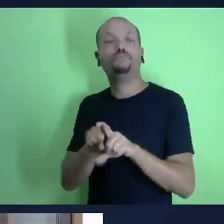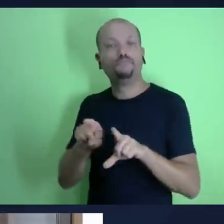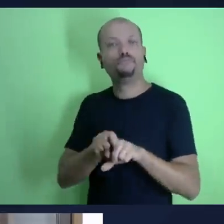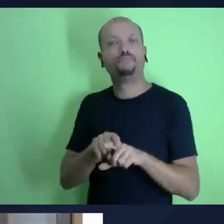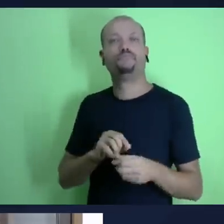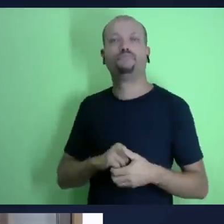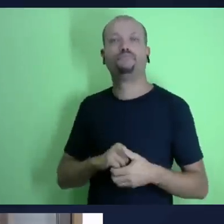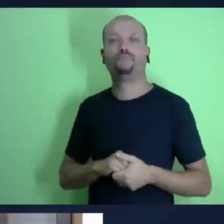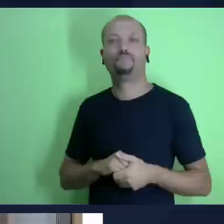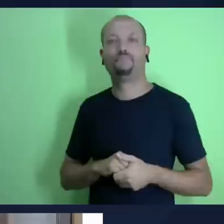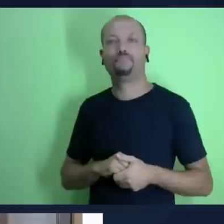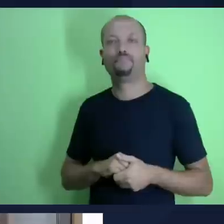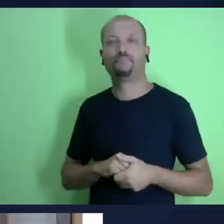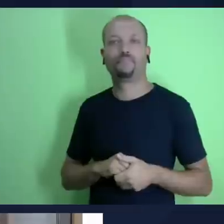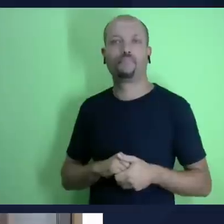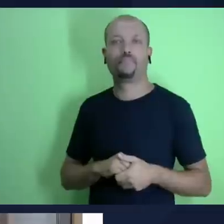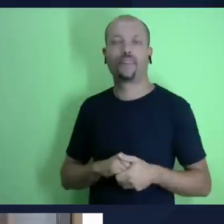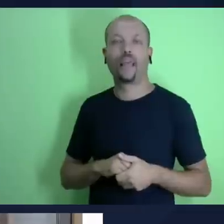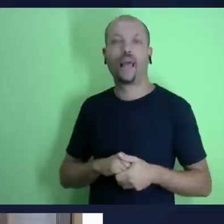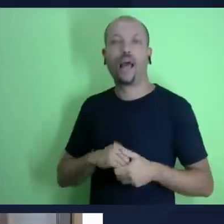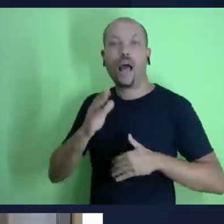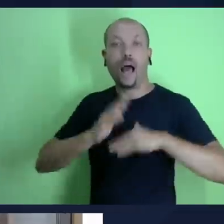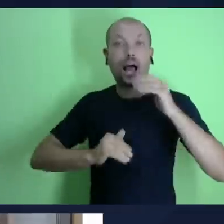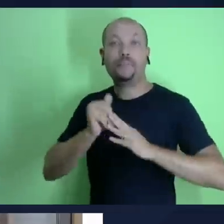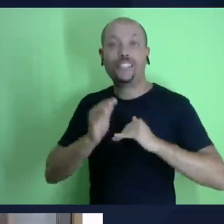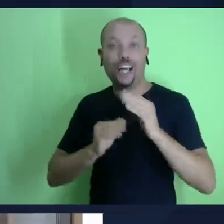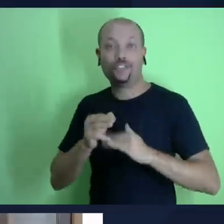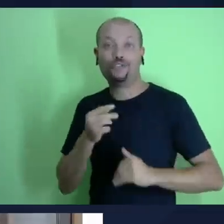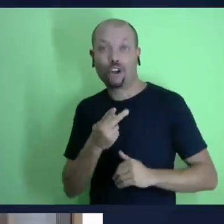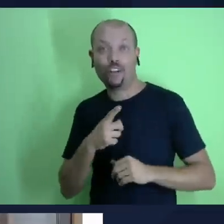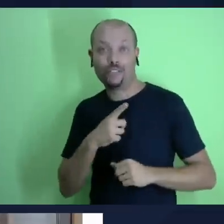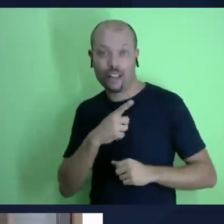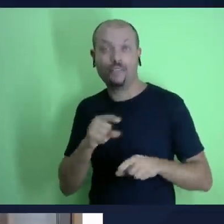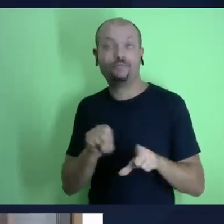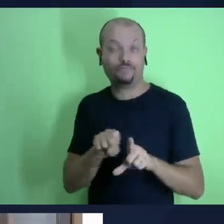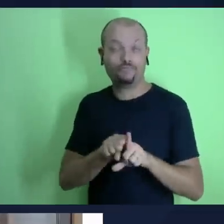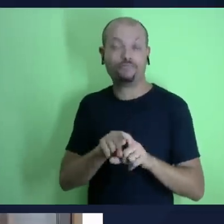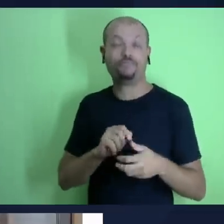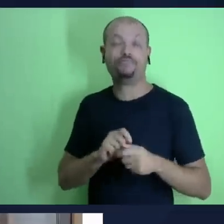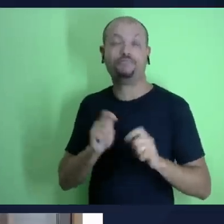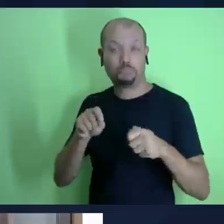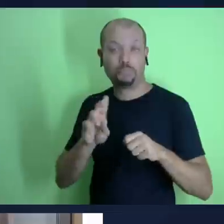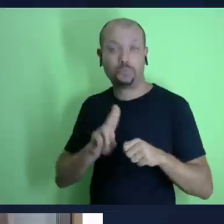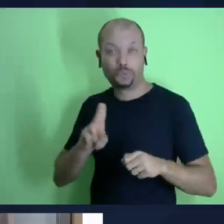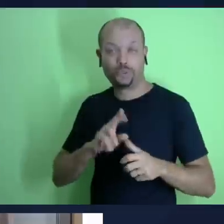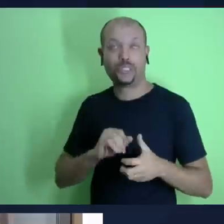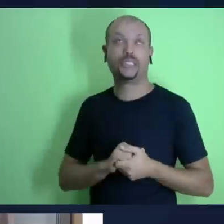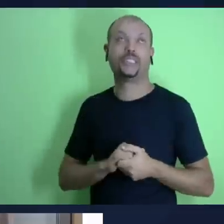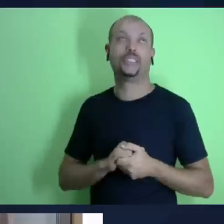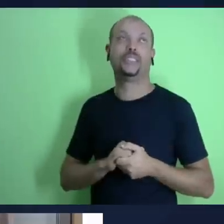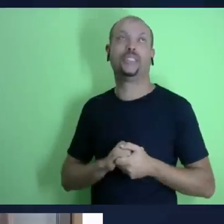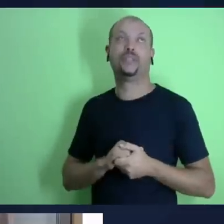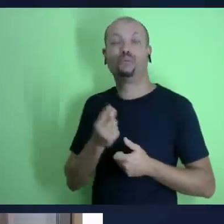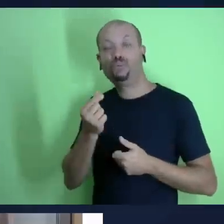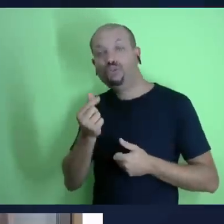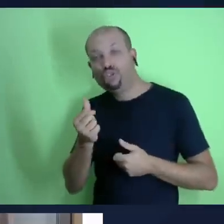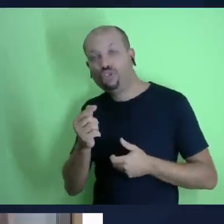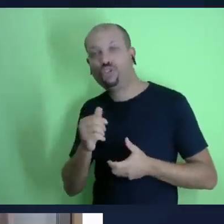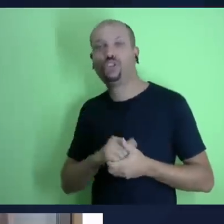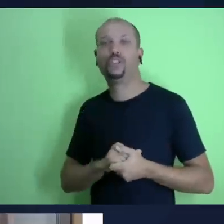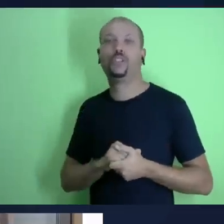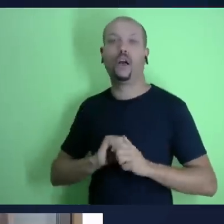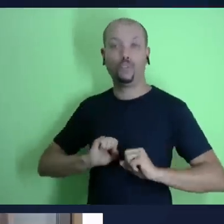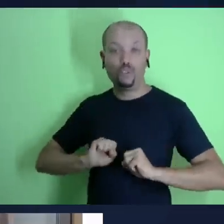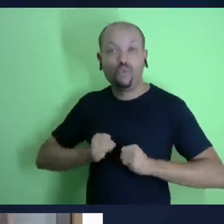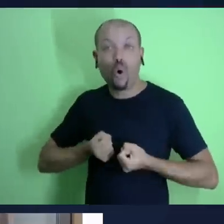o nosso corpo porque a ideia é a seguinte eu não vivo pra mim mesmo eu vivo pra glorificar o